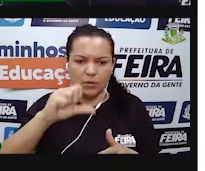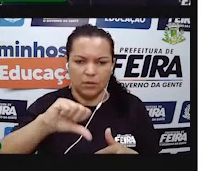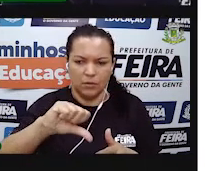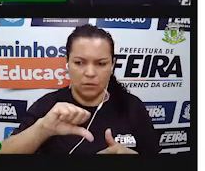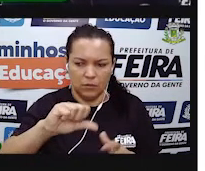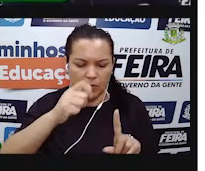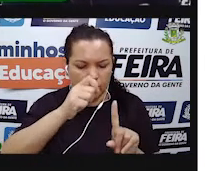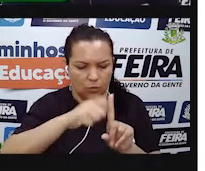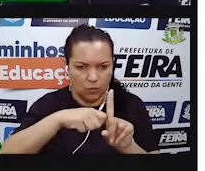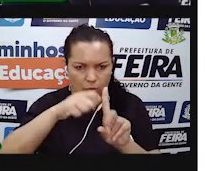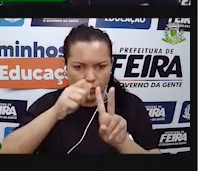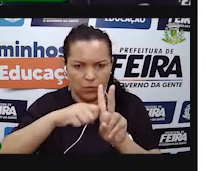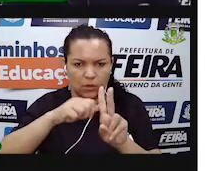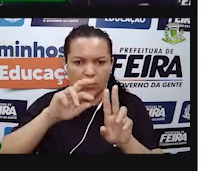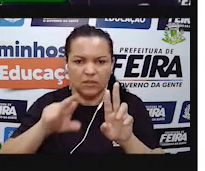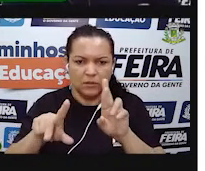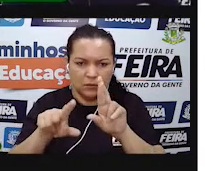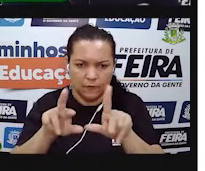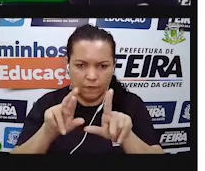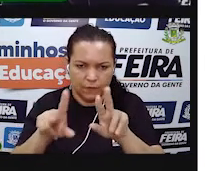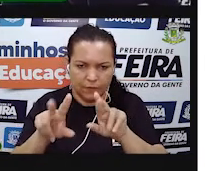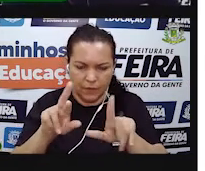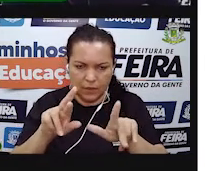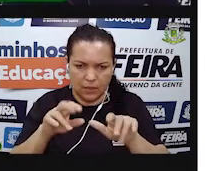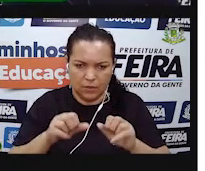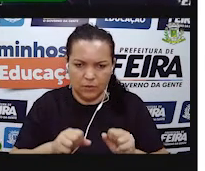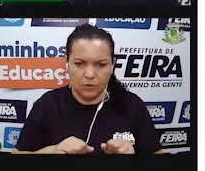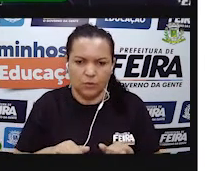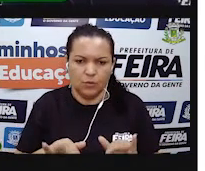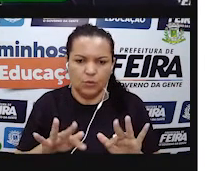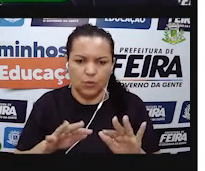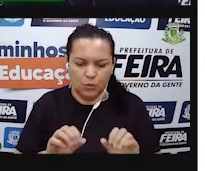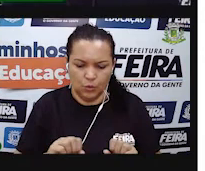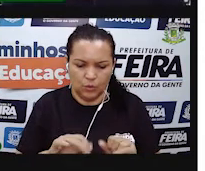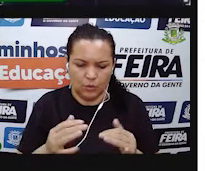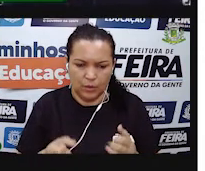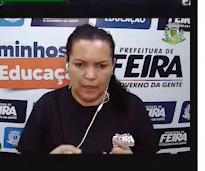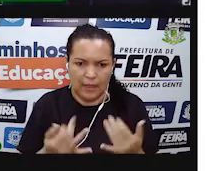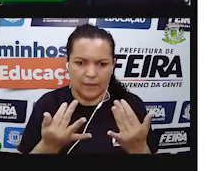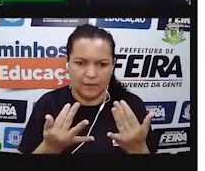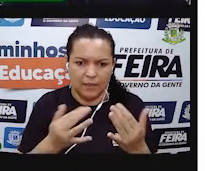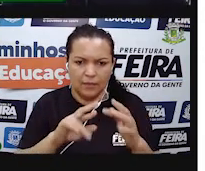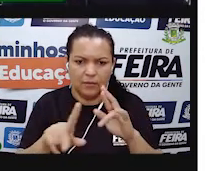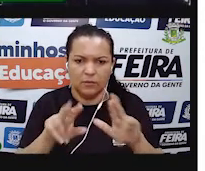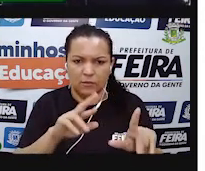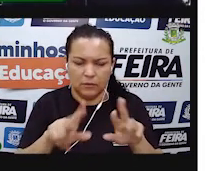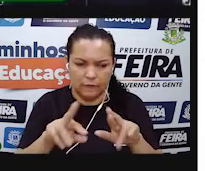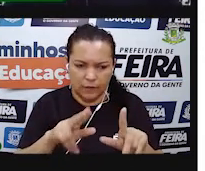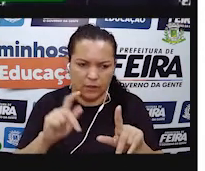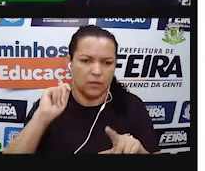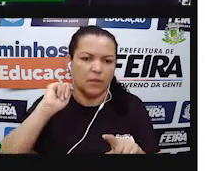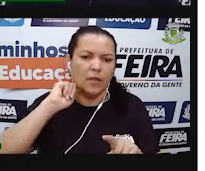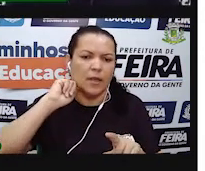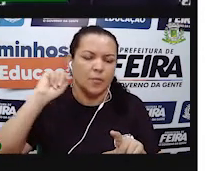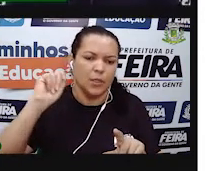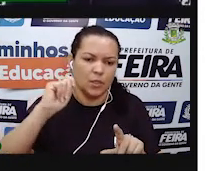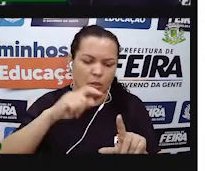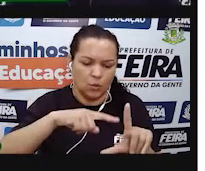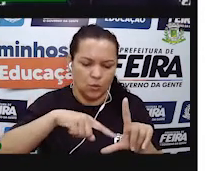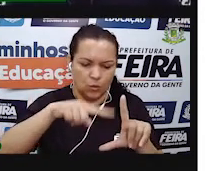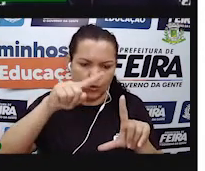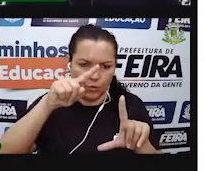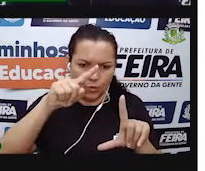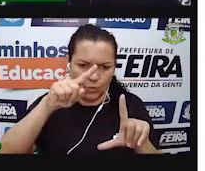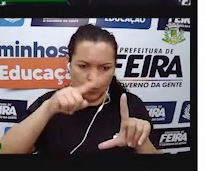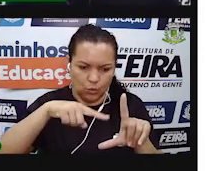Nesse período, cada mês apresenta aqui um tipo de consumo. Ó, veja então aqui no mês de abril de